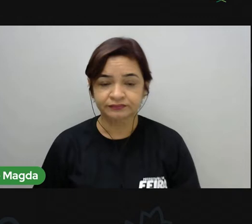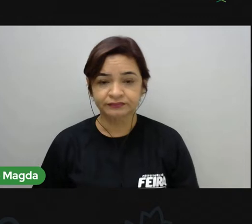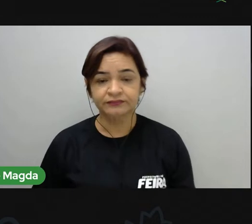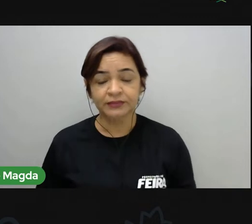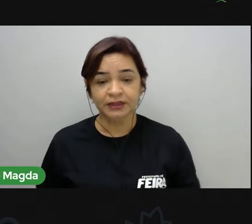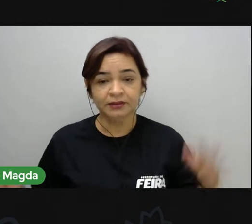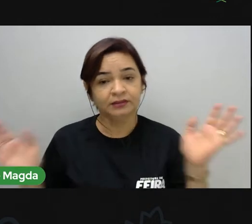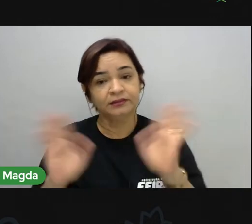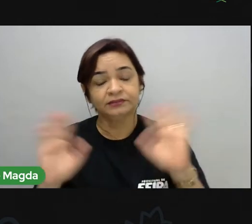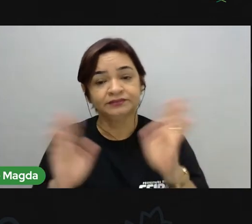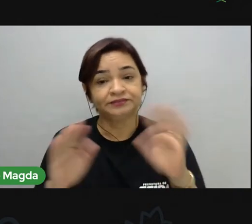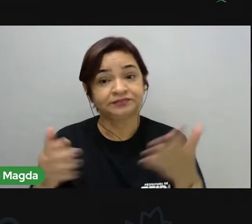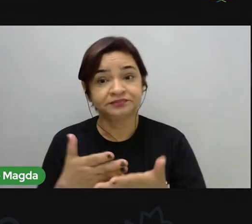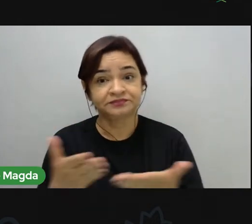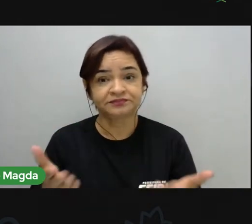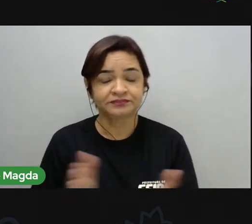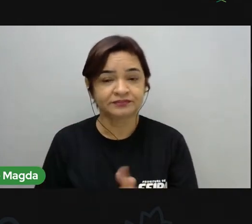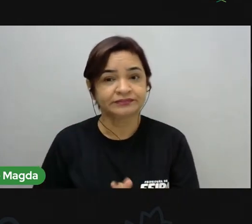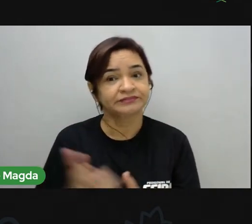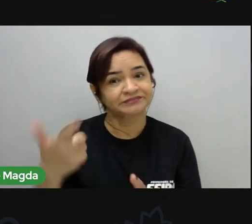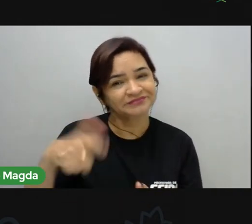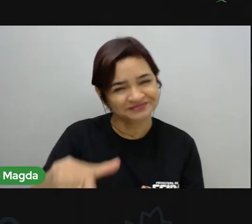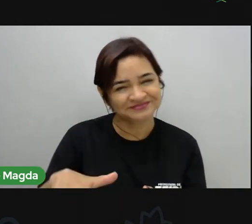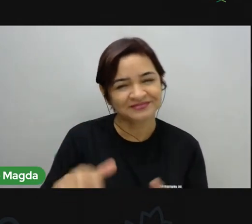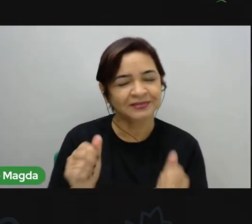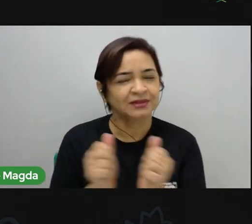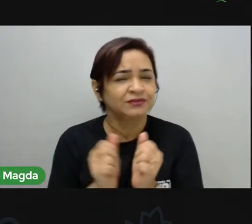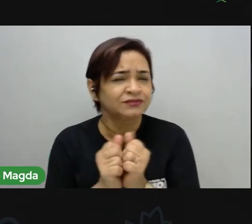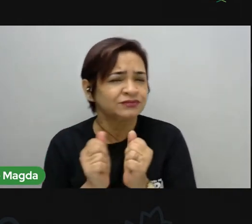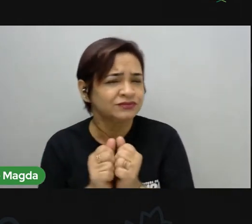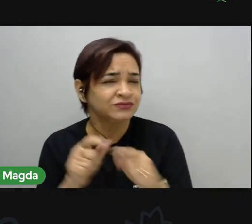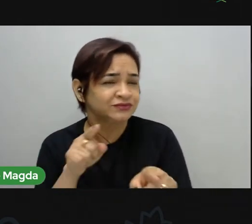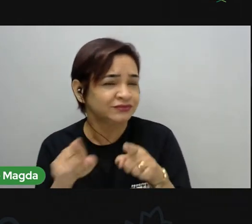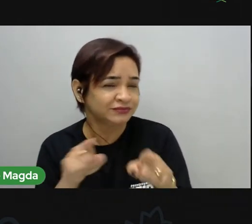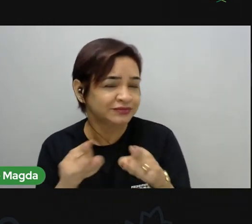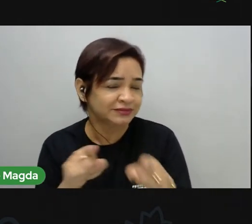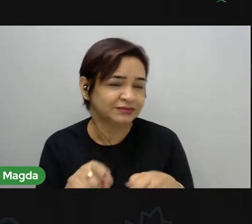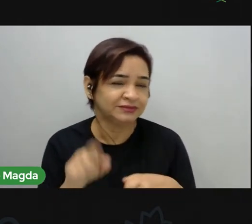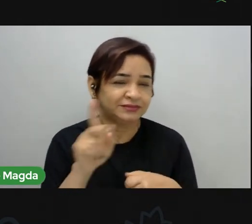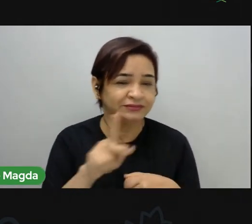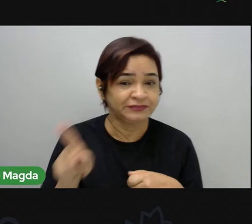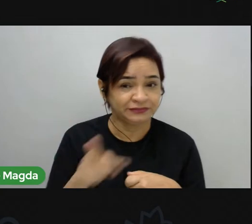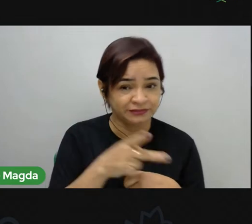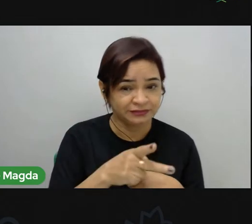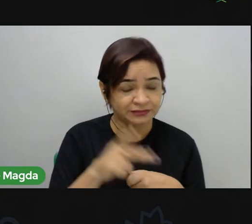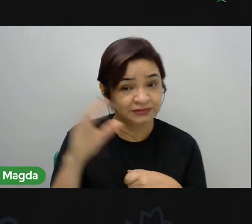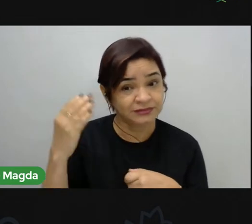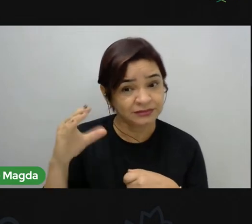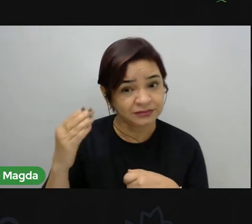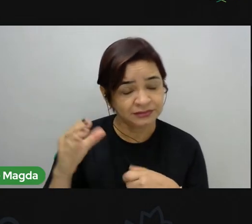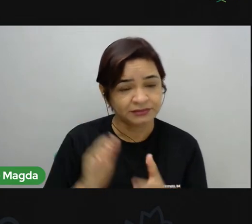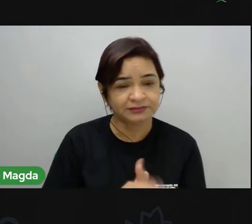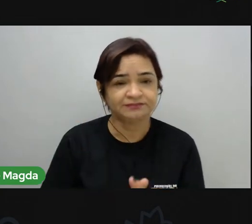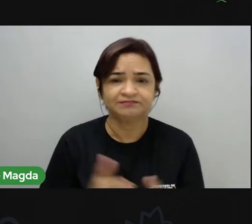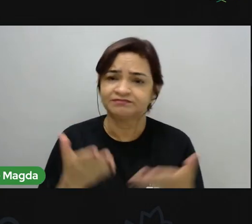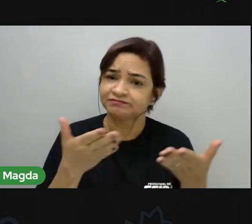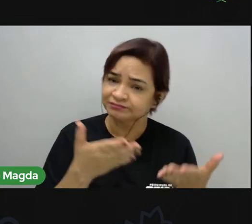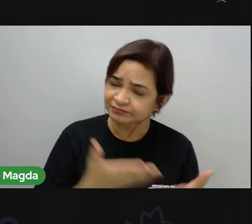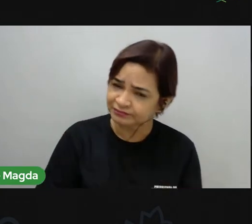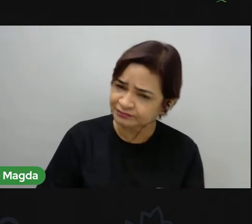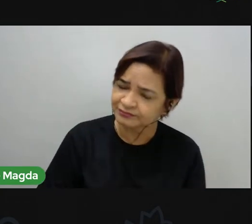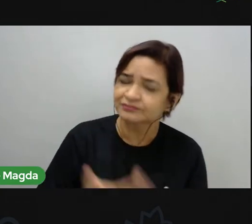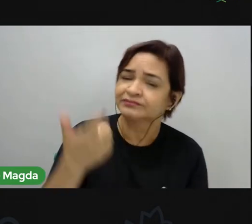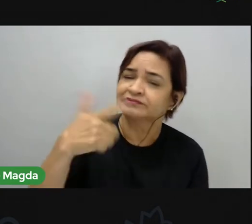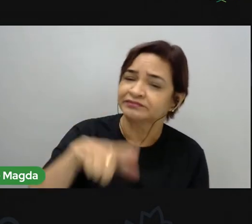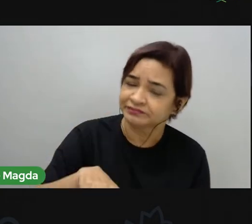Olá pessoal, olha eu aqui de novo com vocês, eu sou a professora Tayra Santos de Ciências e a gente tá aqui para retomar